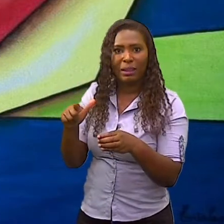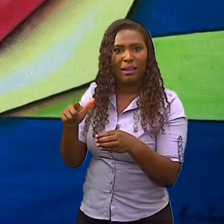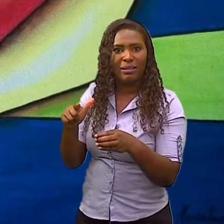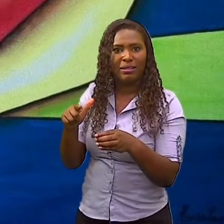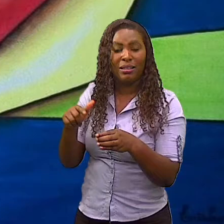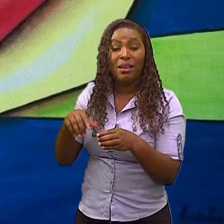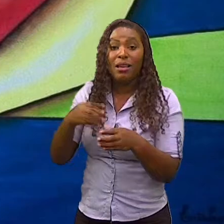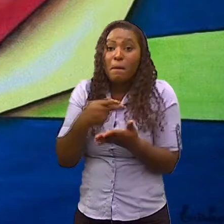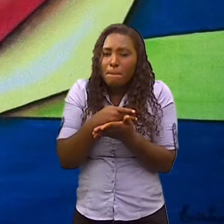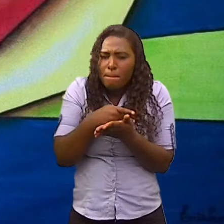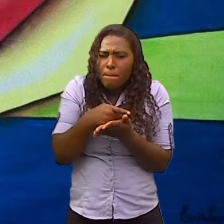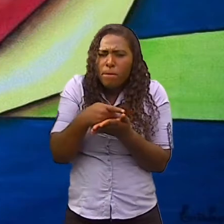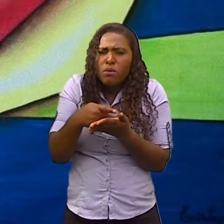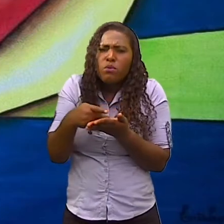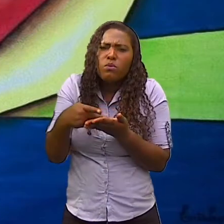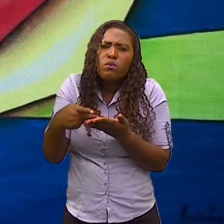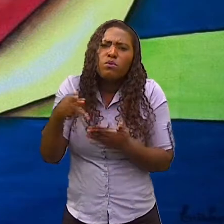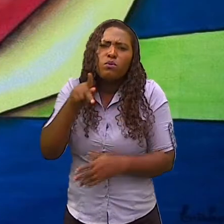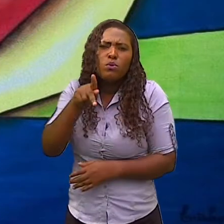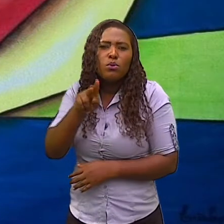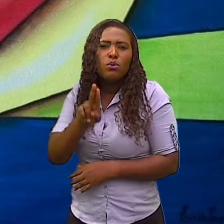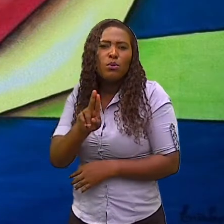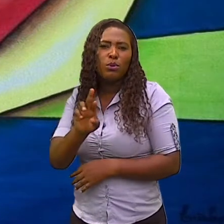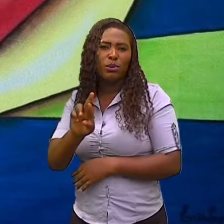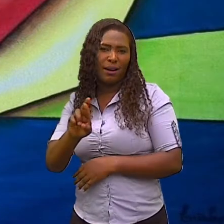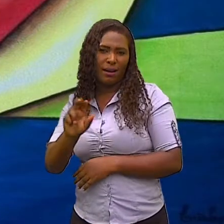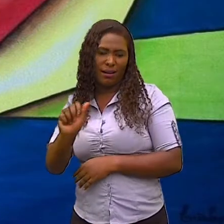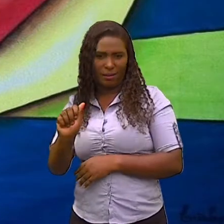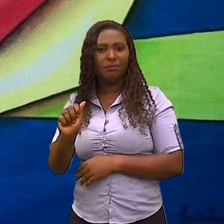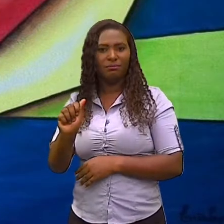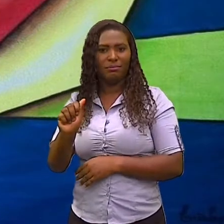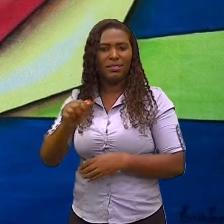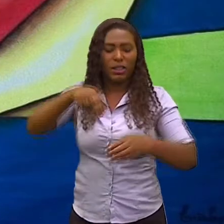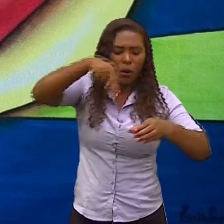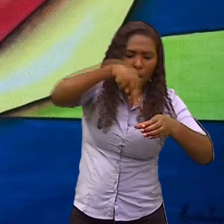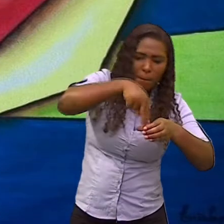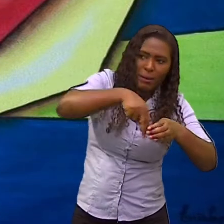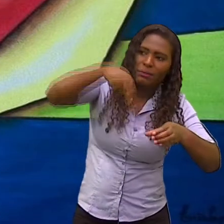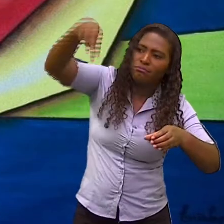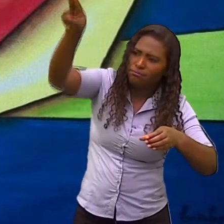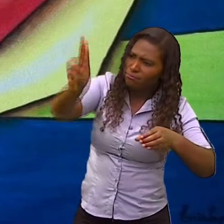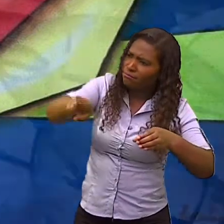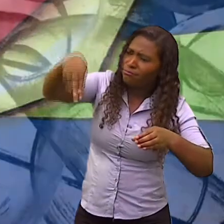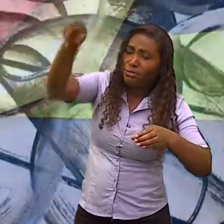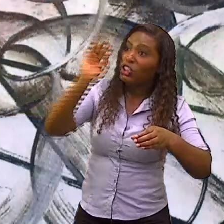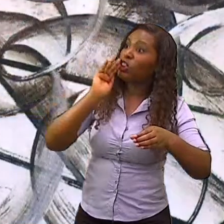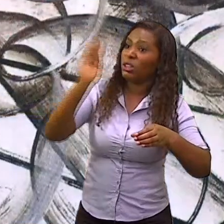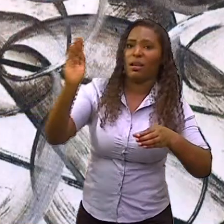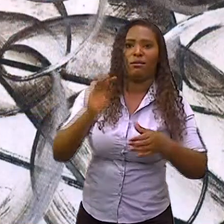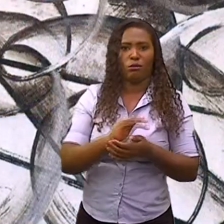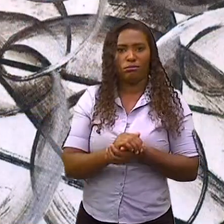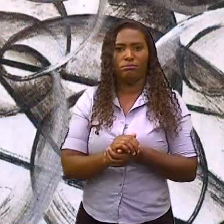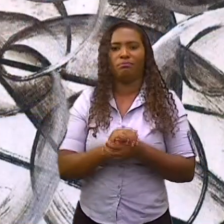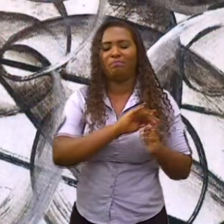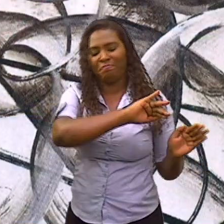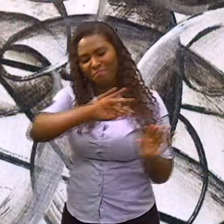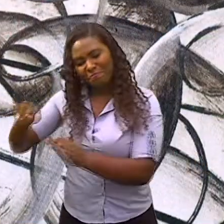mistura. É simplesmente, saiu, vai para a tela. Vamos falar também agora do cubismo.